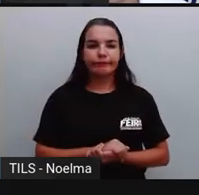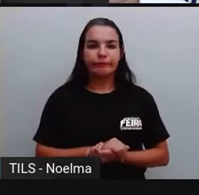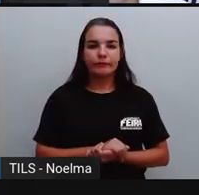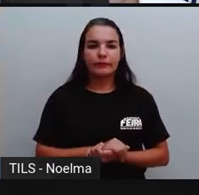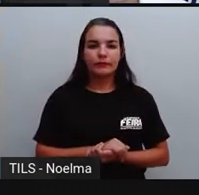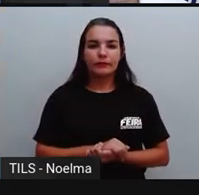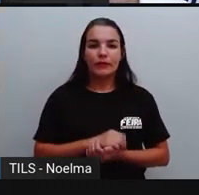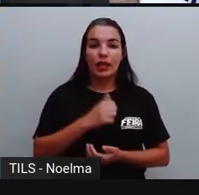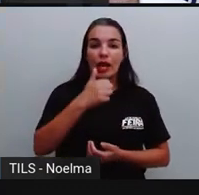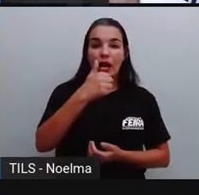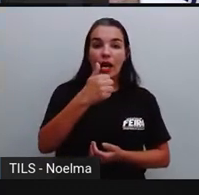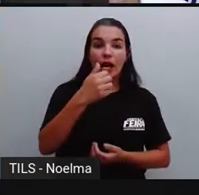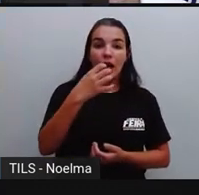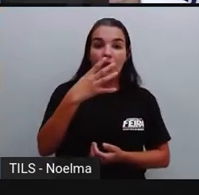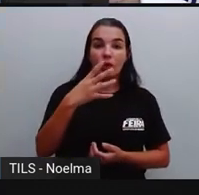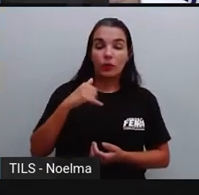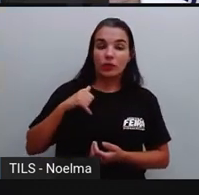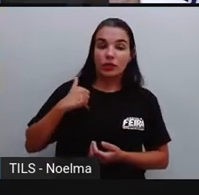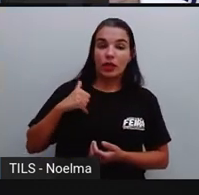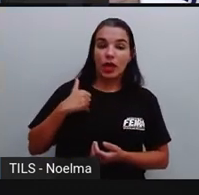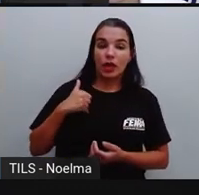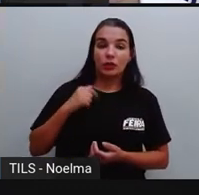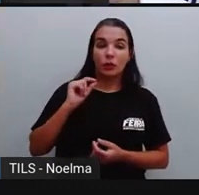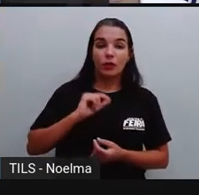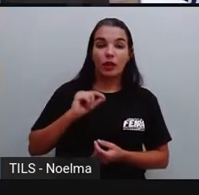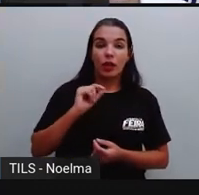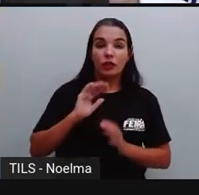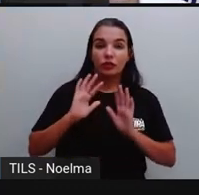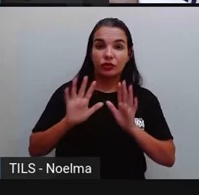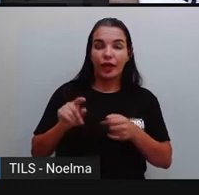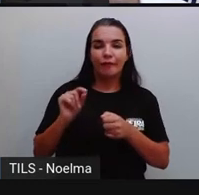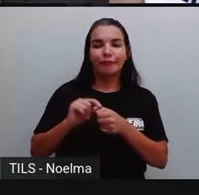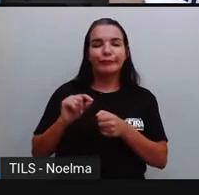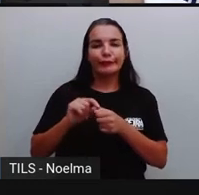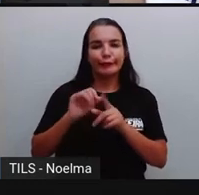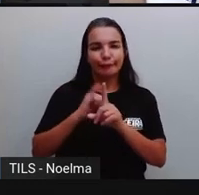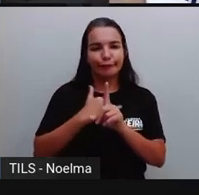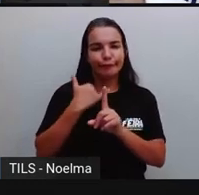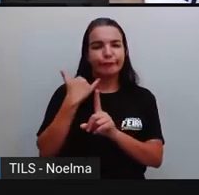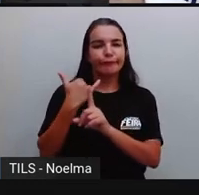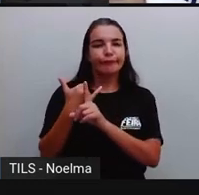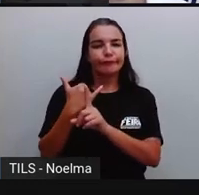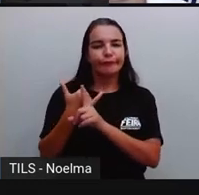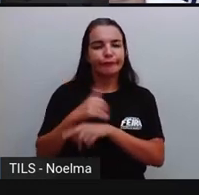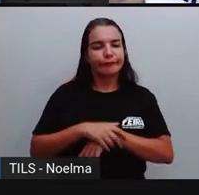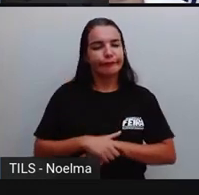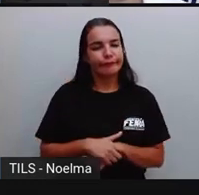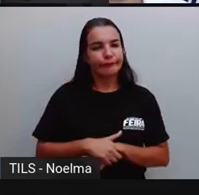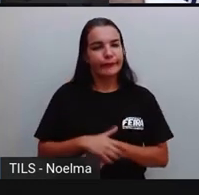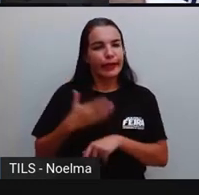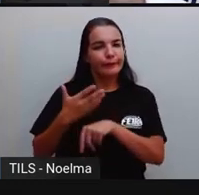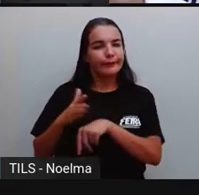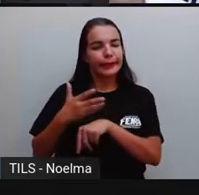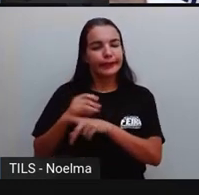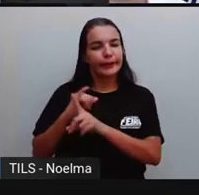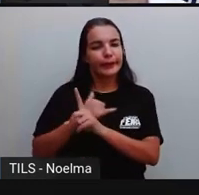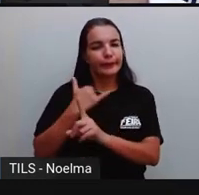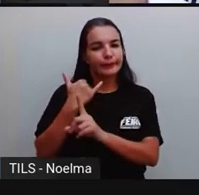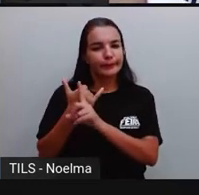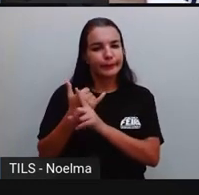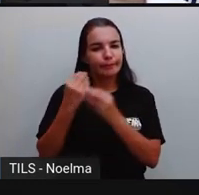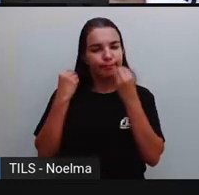Alunos, né, de 14 anos falaram que já praticaram bullying, né? Alguns alunos aí que tinham 14 anos e foram